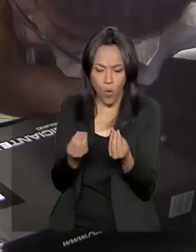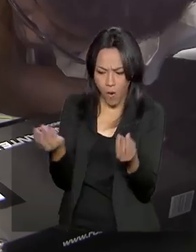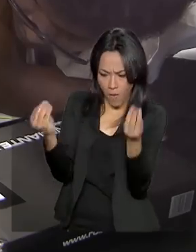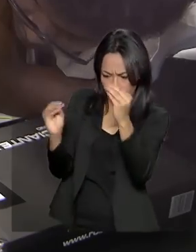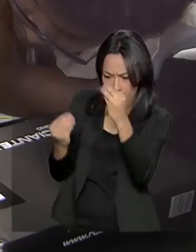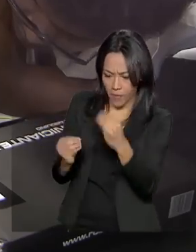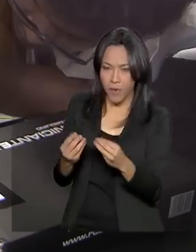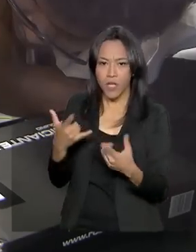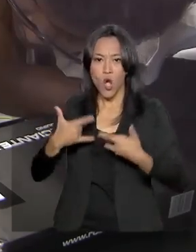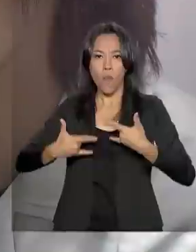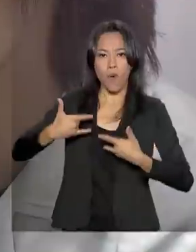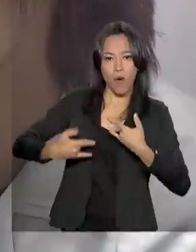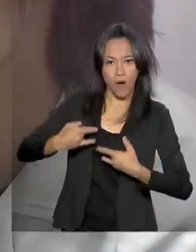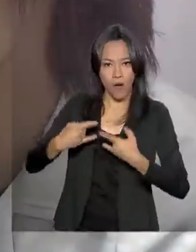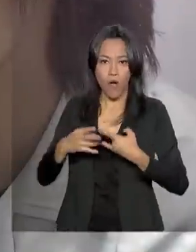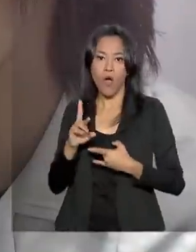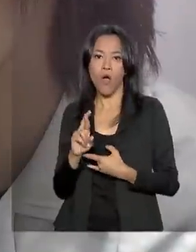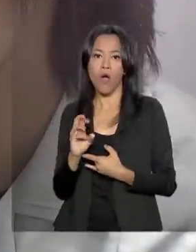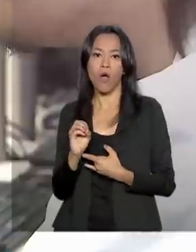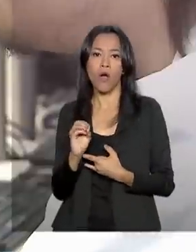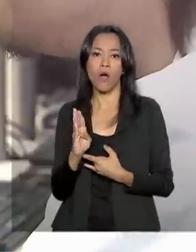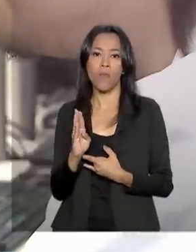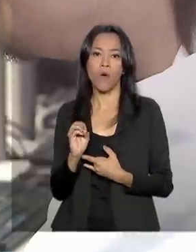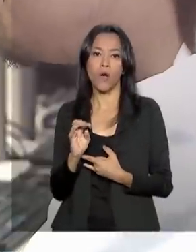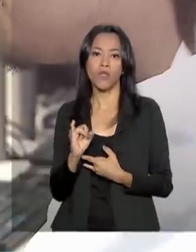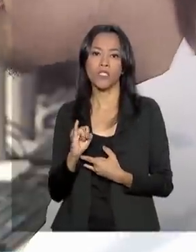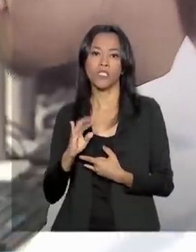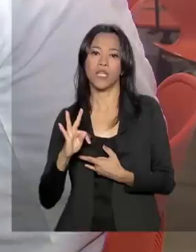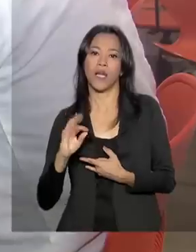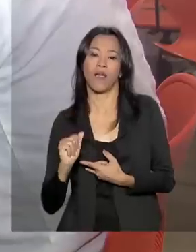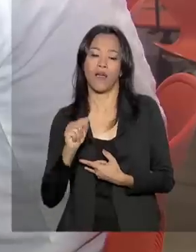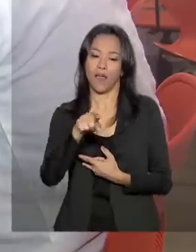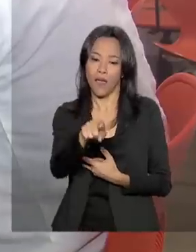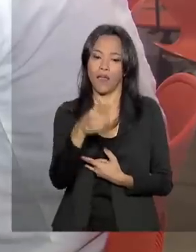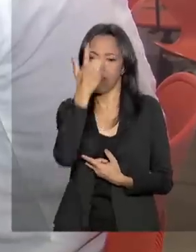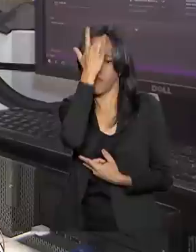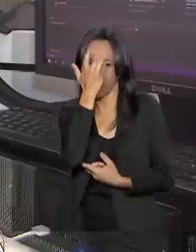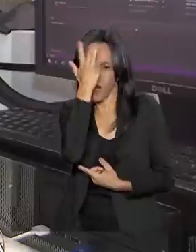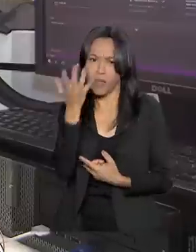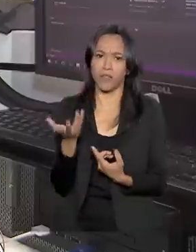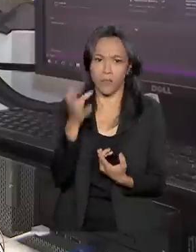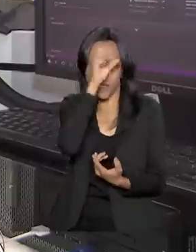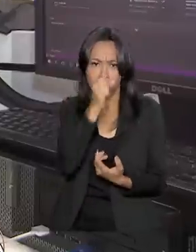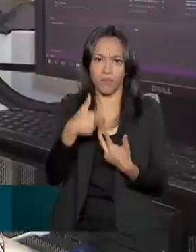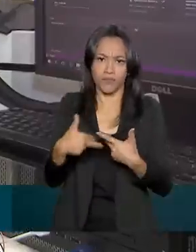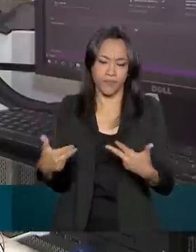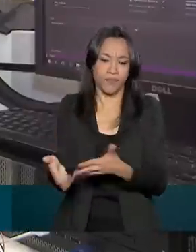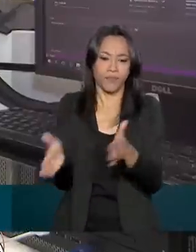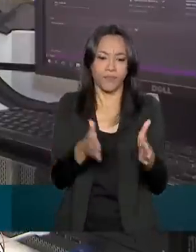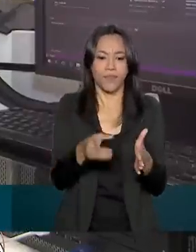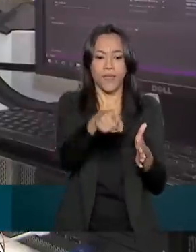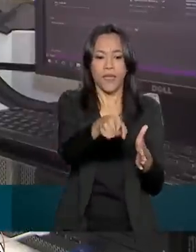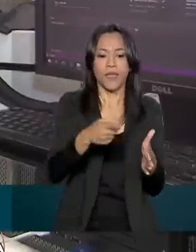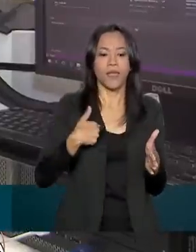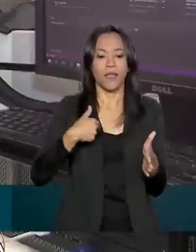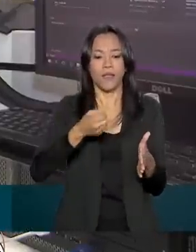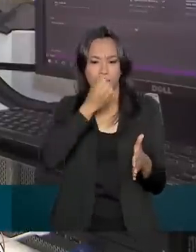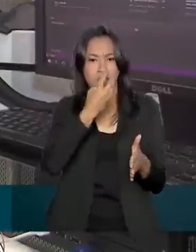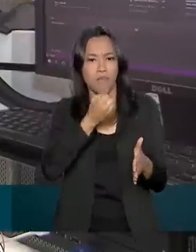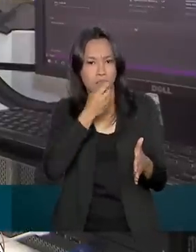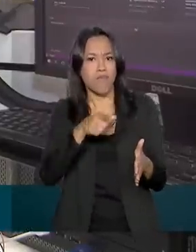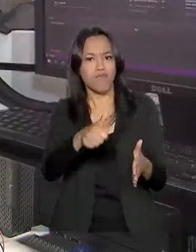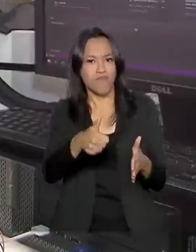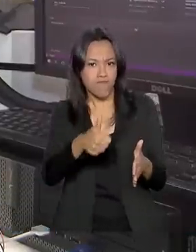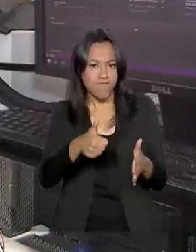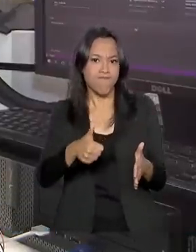e robótica. Para Paulo, programar se tornou fácil com a robótica. O meu interesse é mais na programação e essa parte de robótica também.